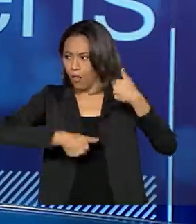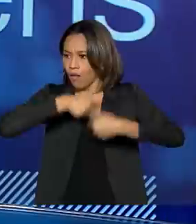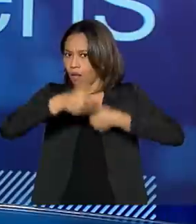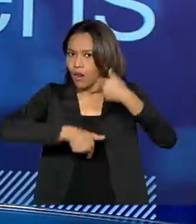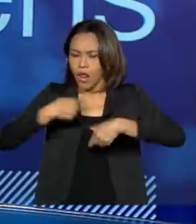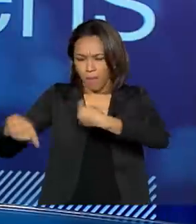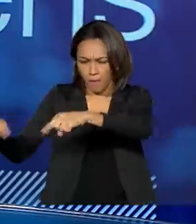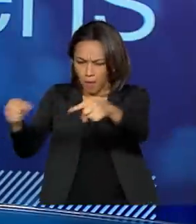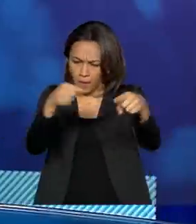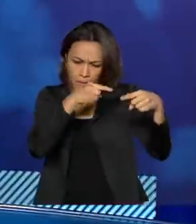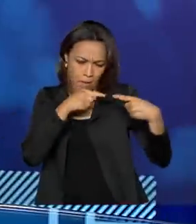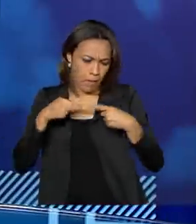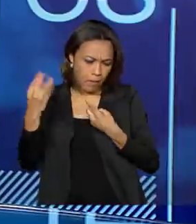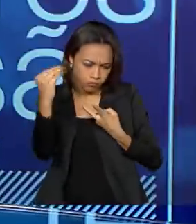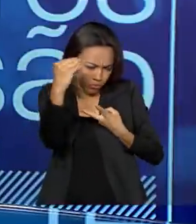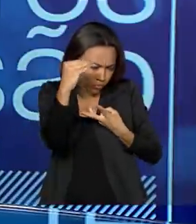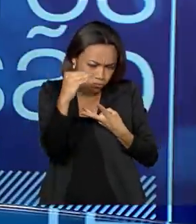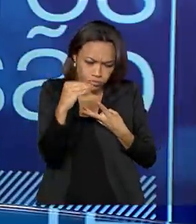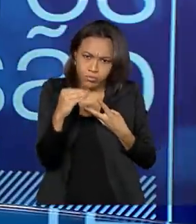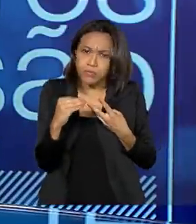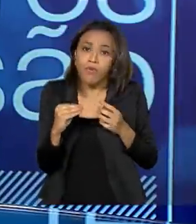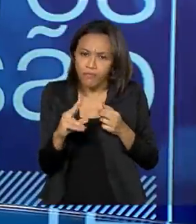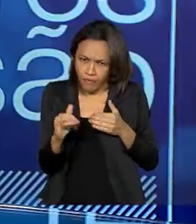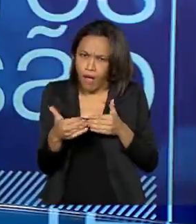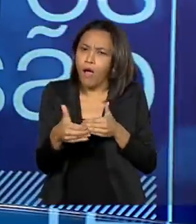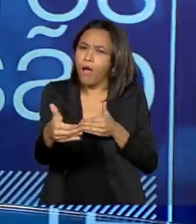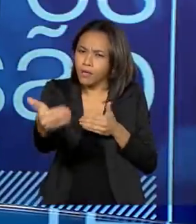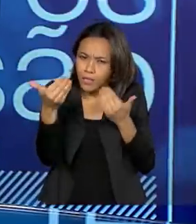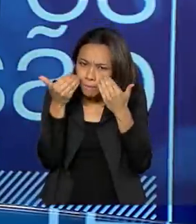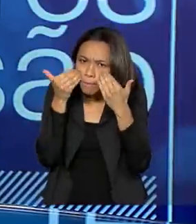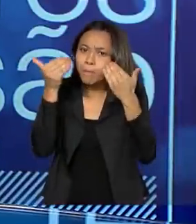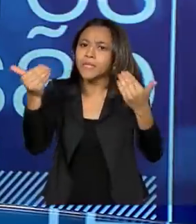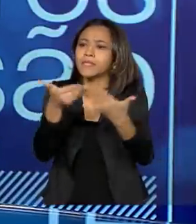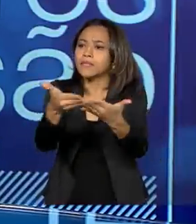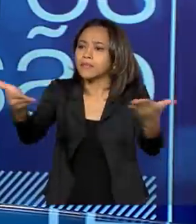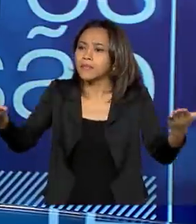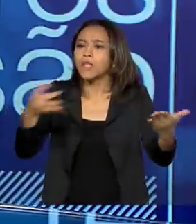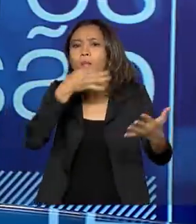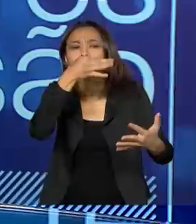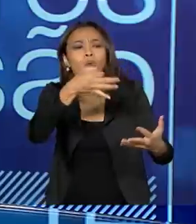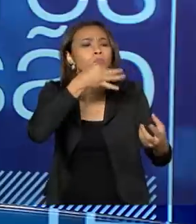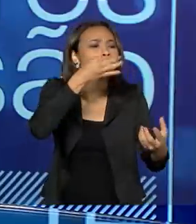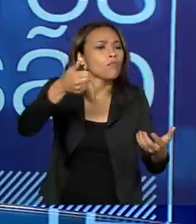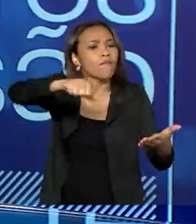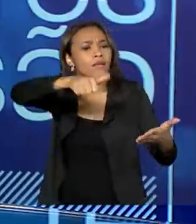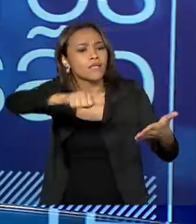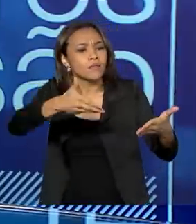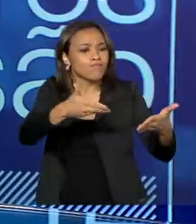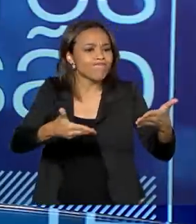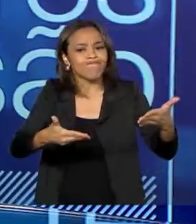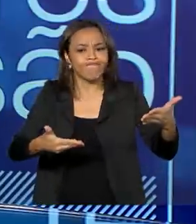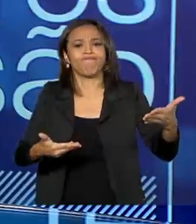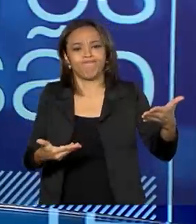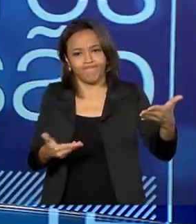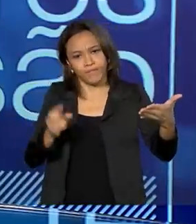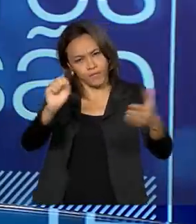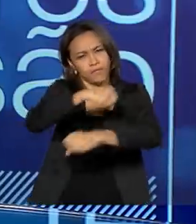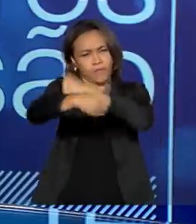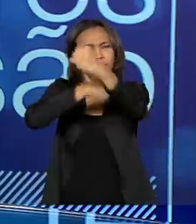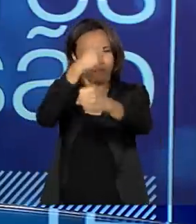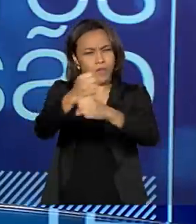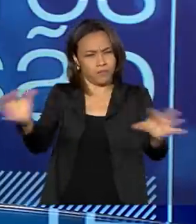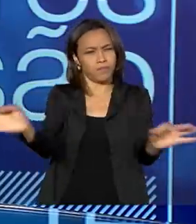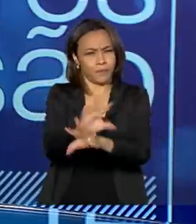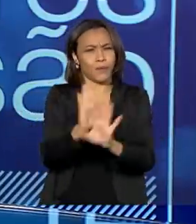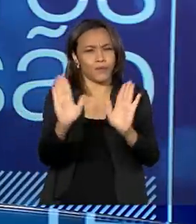bastante discutido, vai ser inclusive apresentado para consulta pública, para opinião pública. Então, no ano que vem deve